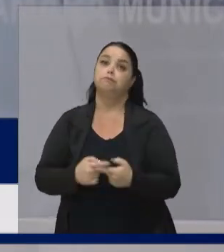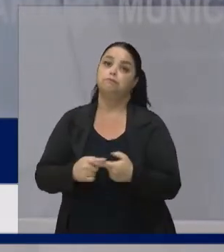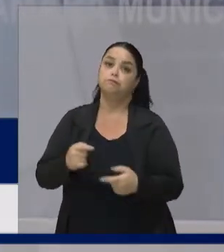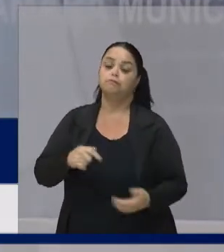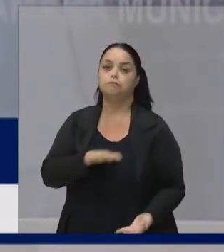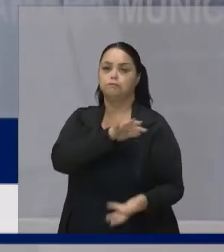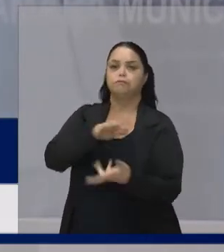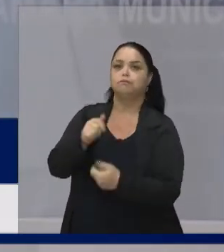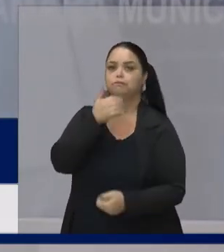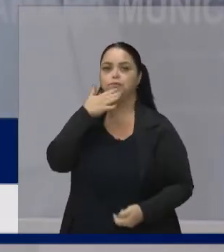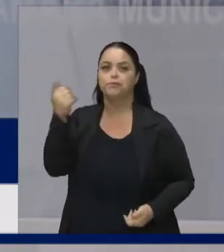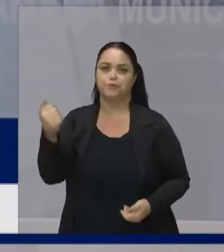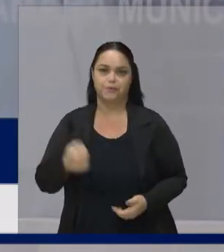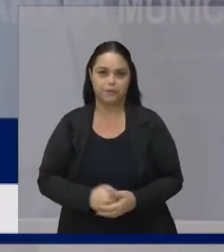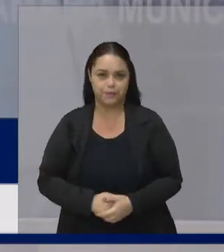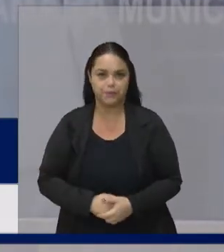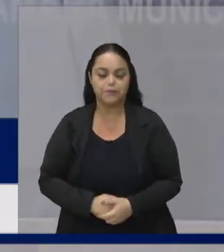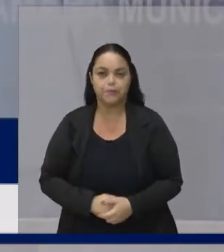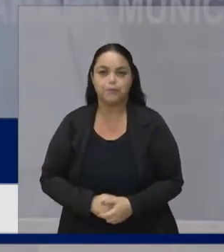melhor